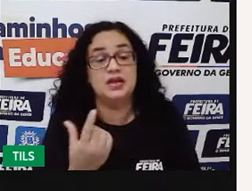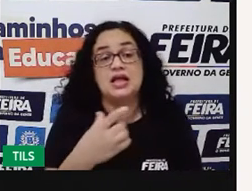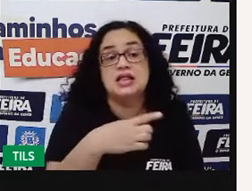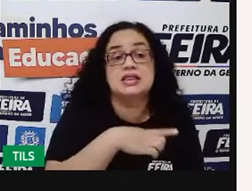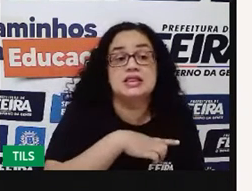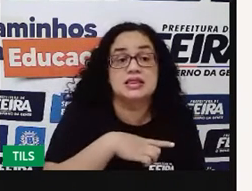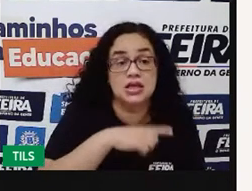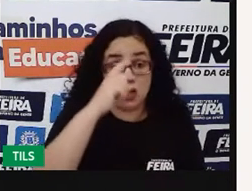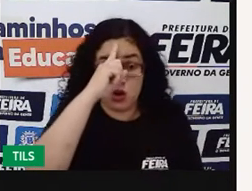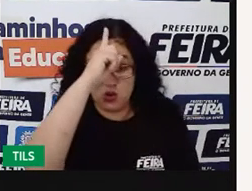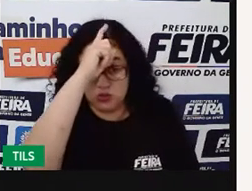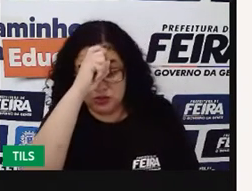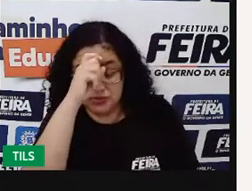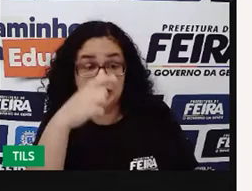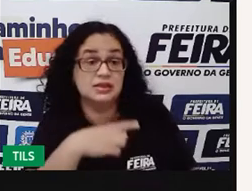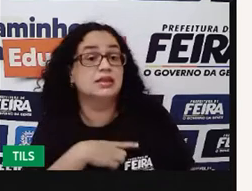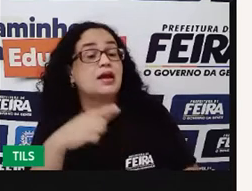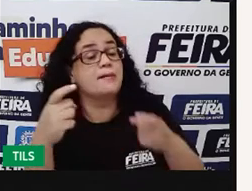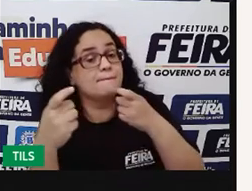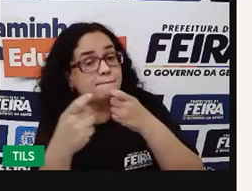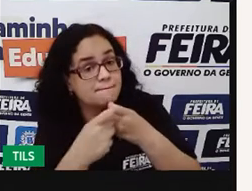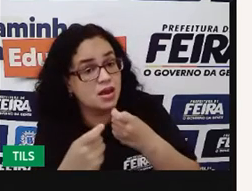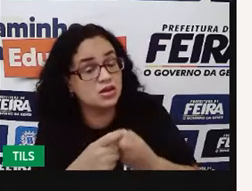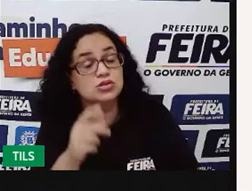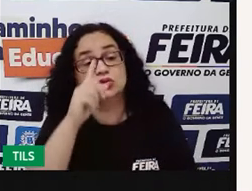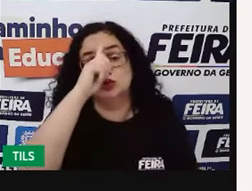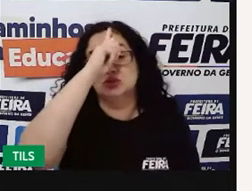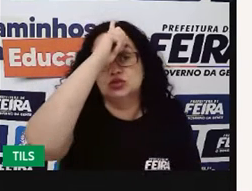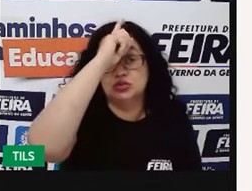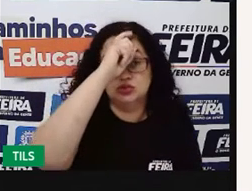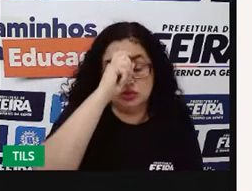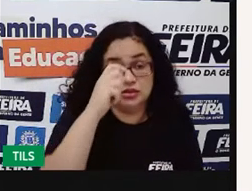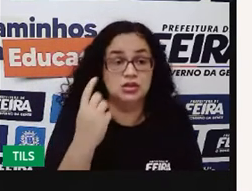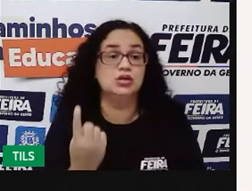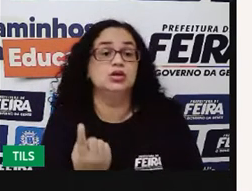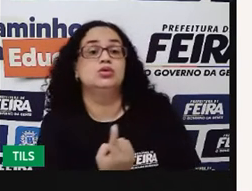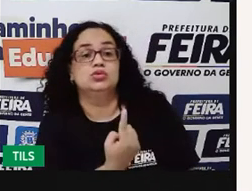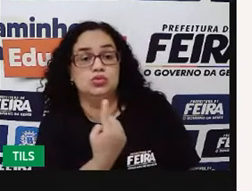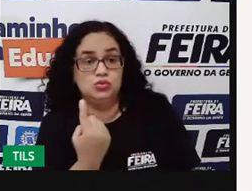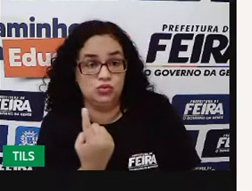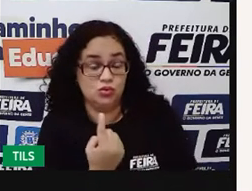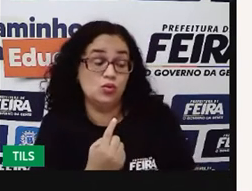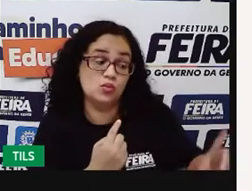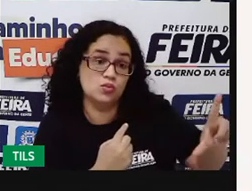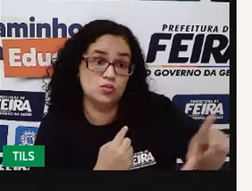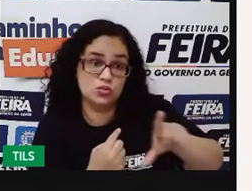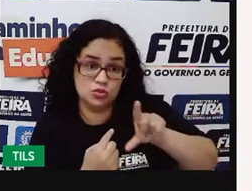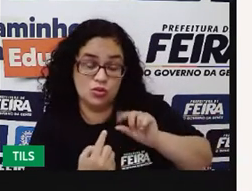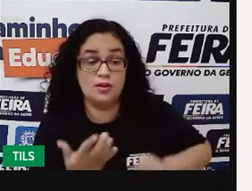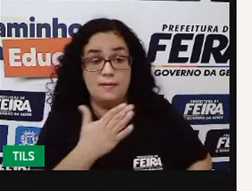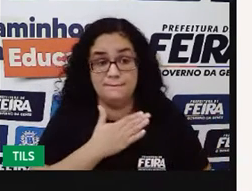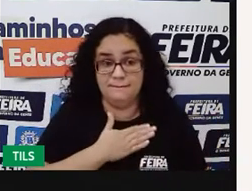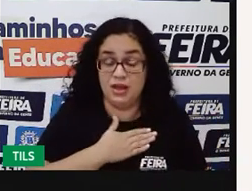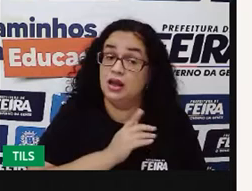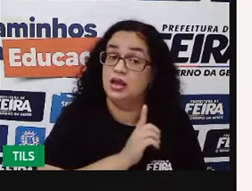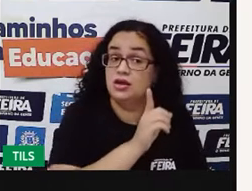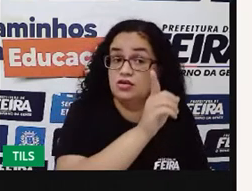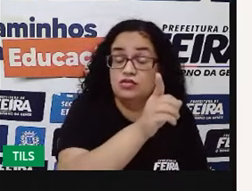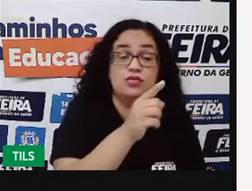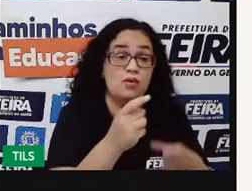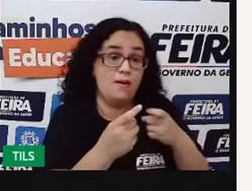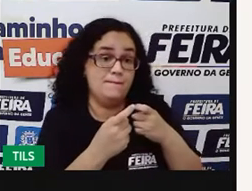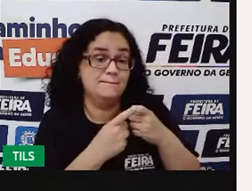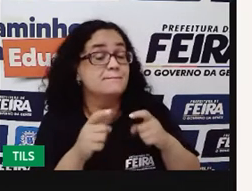hospitais, ter médico nos hospitais, porque é uma ação individual, uma escolha individual minha. Eu vou ao